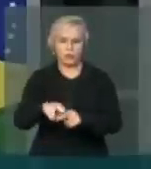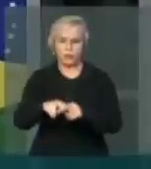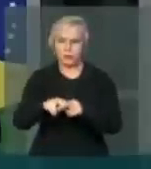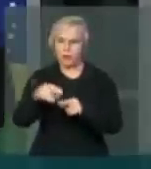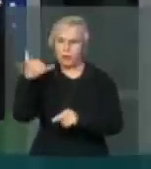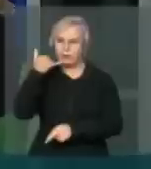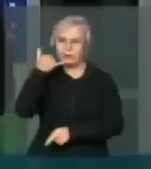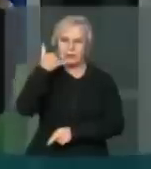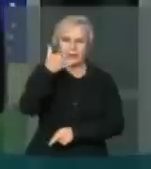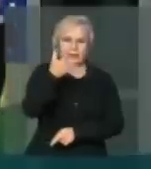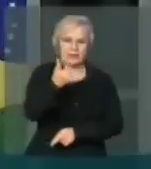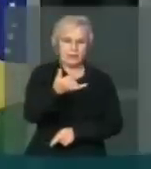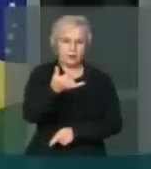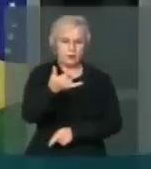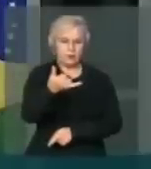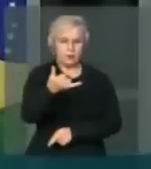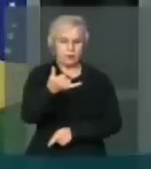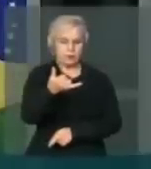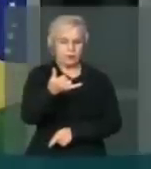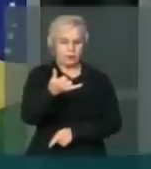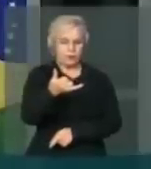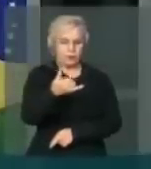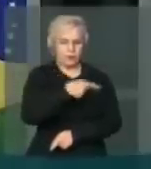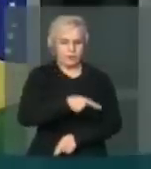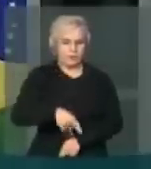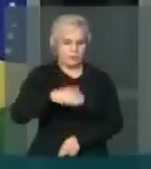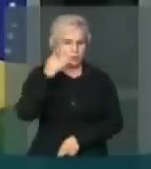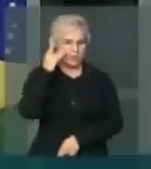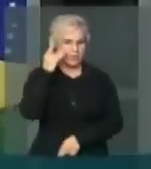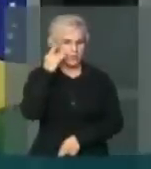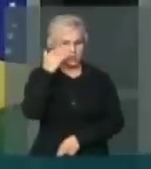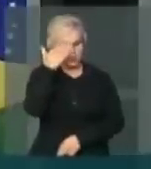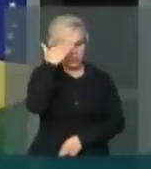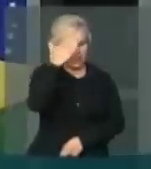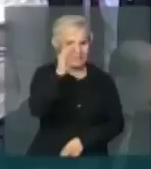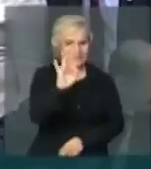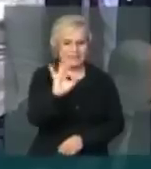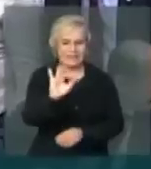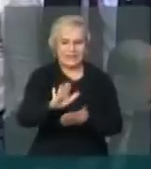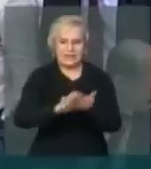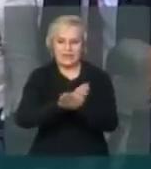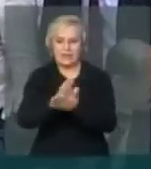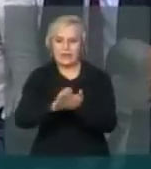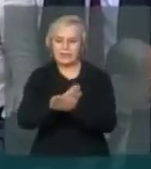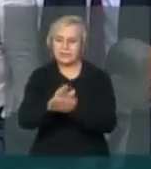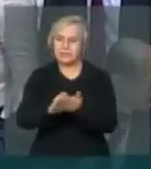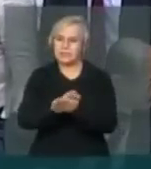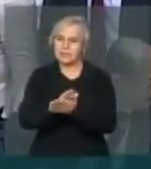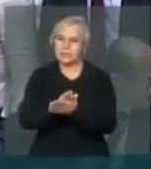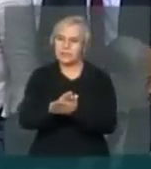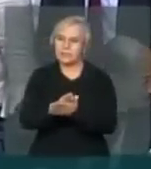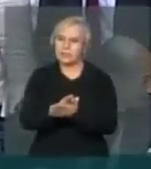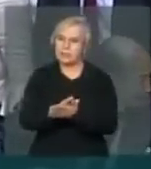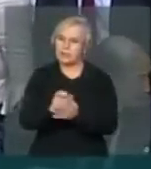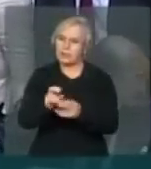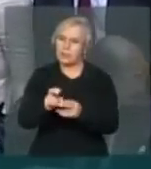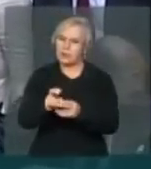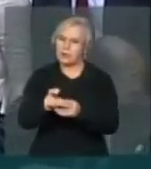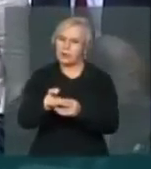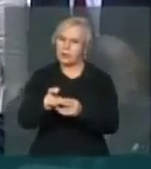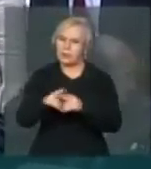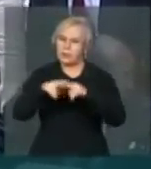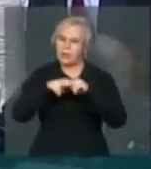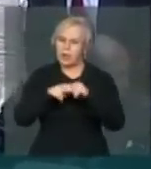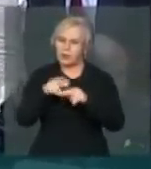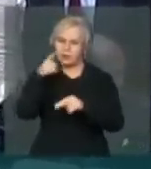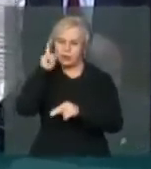agradecimento Da Presidente Dilma Por sua articulação Na vitória Posta ontem Aqui no Plenário